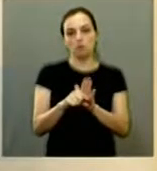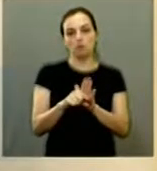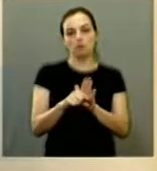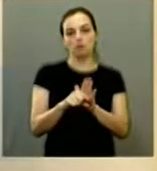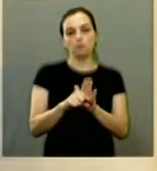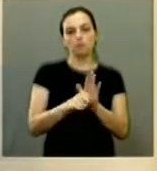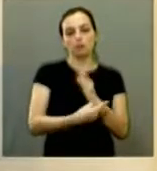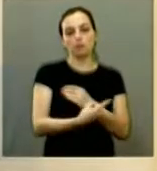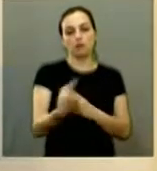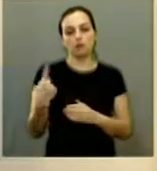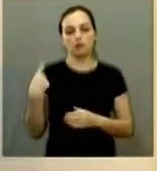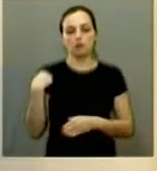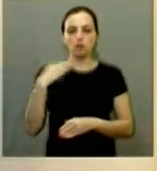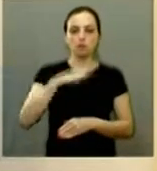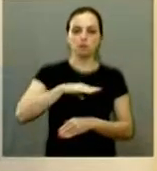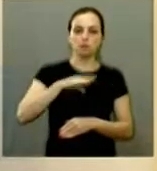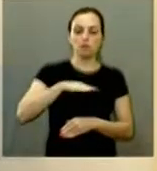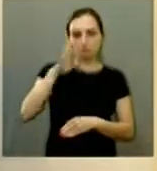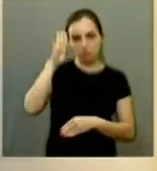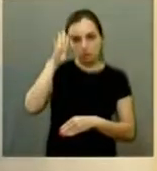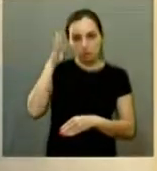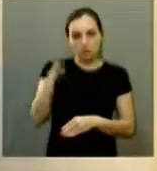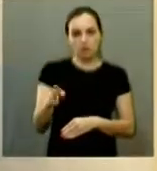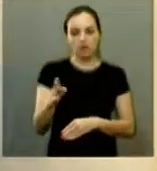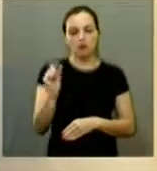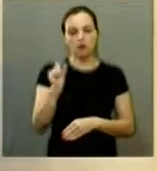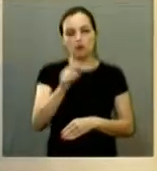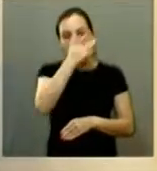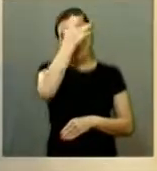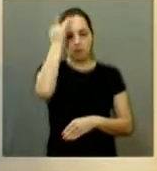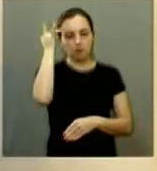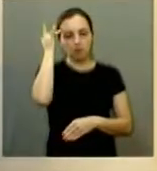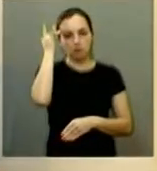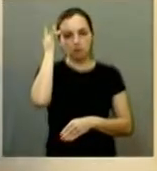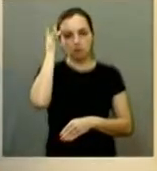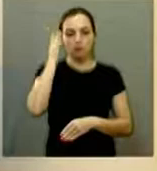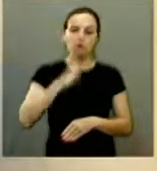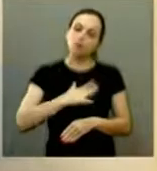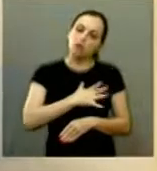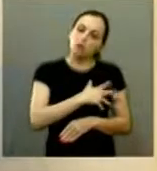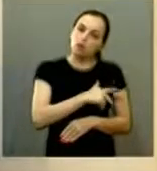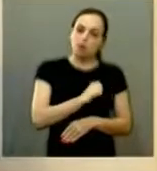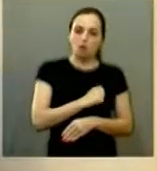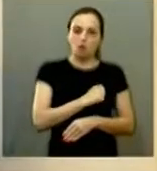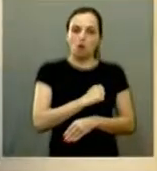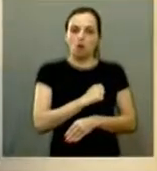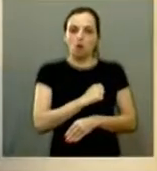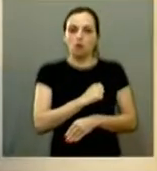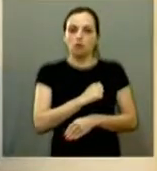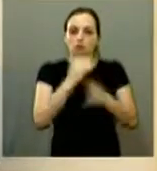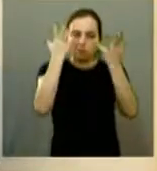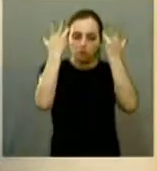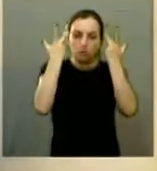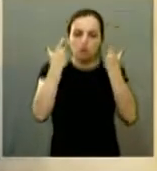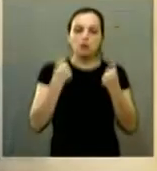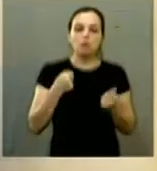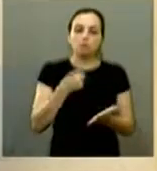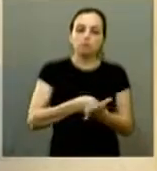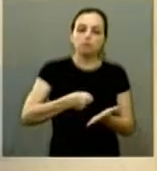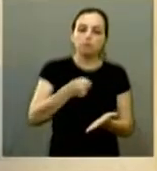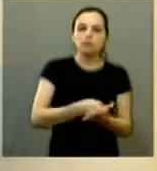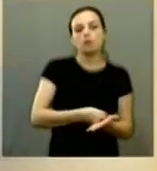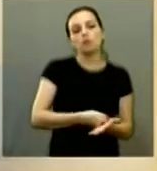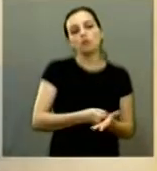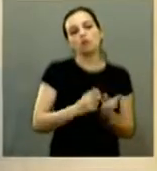da nossa cidade principalmente aquelas pessoas que são apaixonadas mesmo que levam a causa do animal deve como